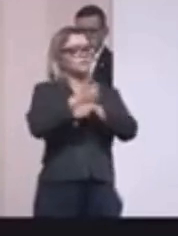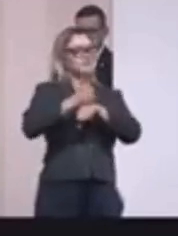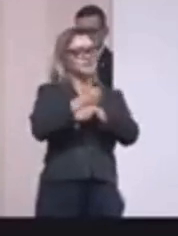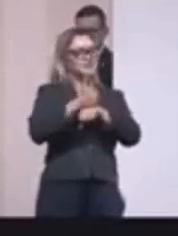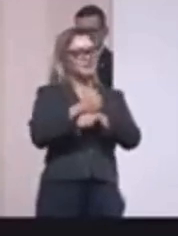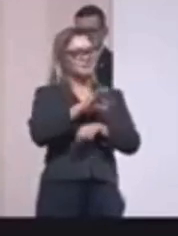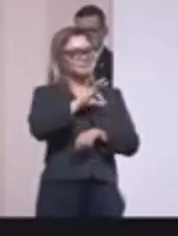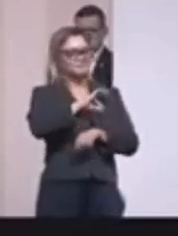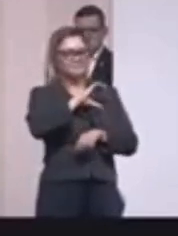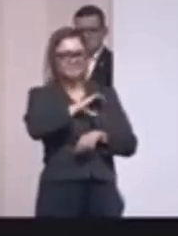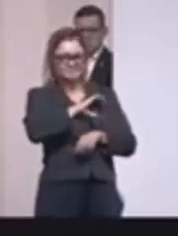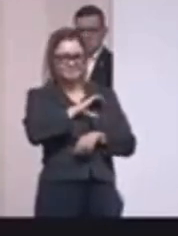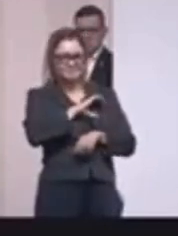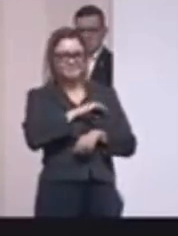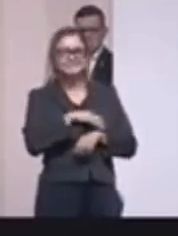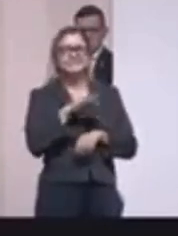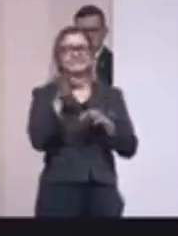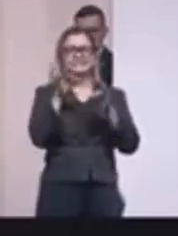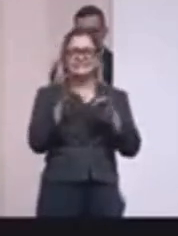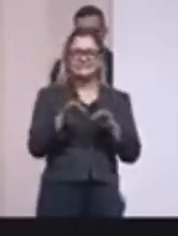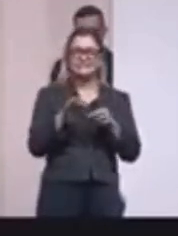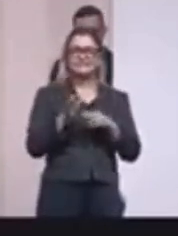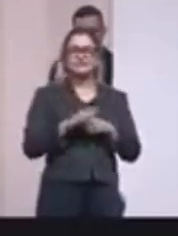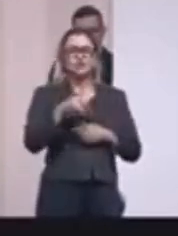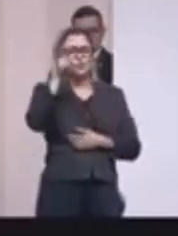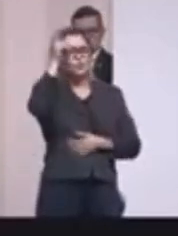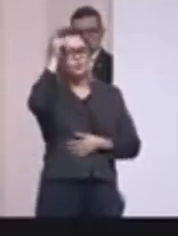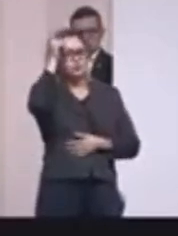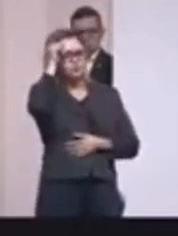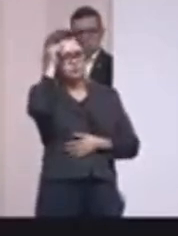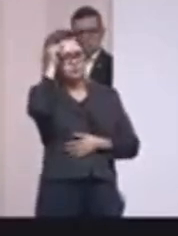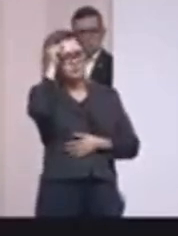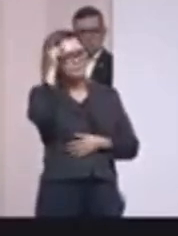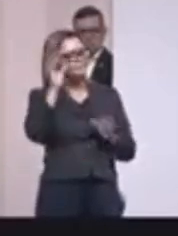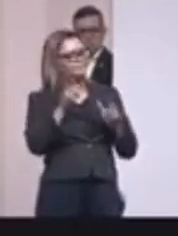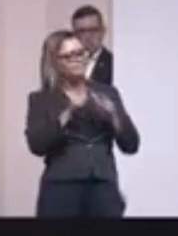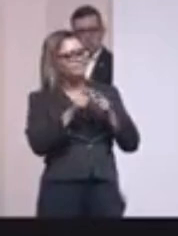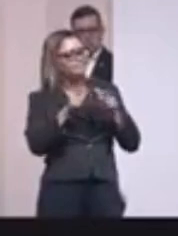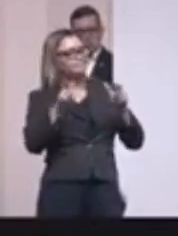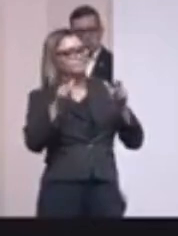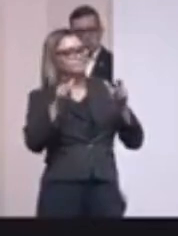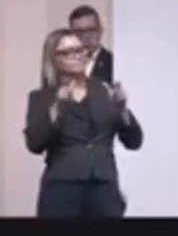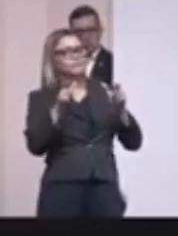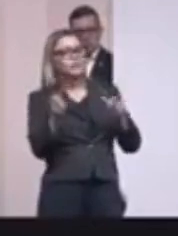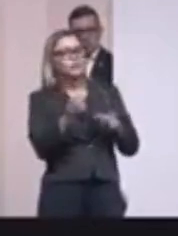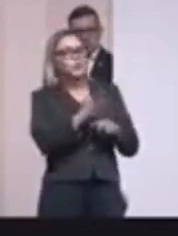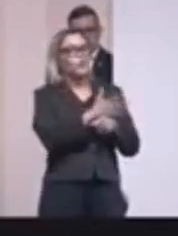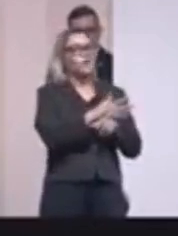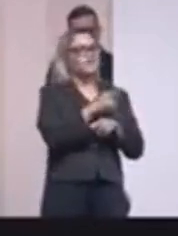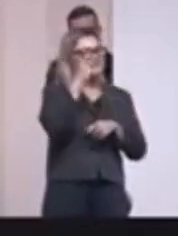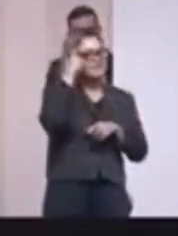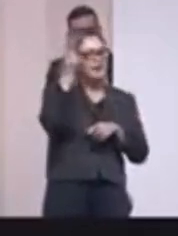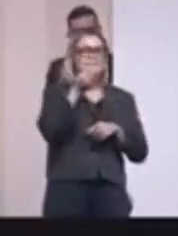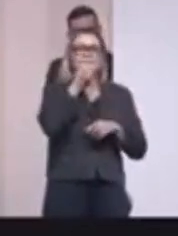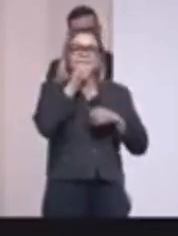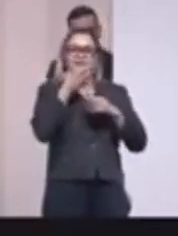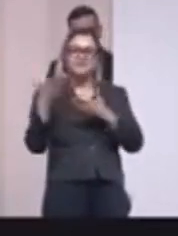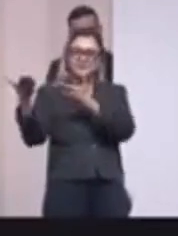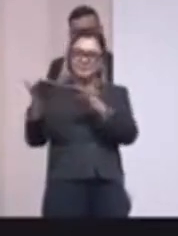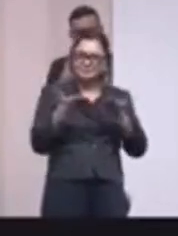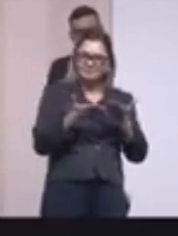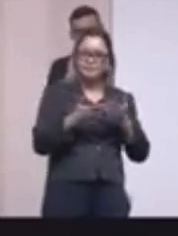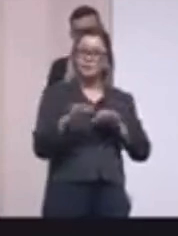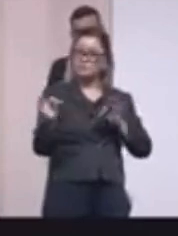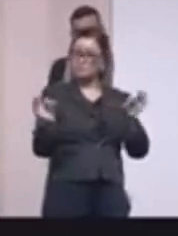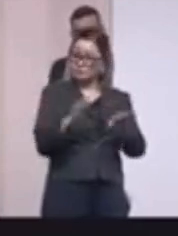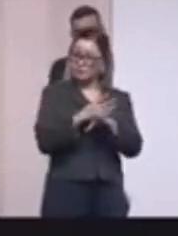na Polícia Civil, e eu tenho certeza que isso vai trazer um alívio para a corporação, vai trazer oxigênio novo, vocês são muito bem-vindos, se